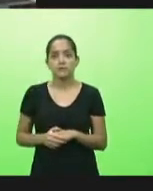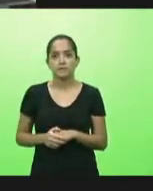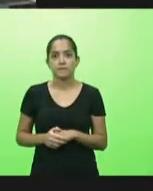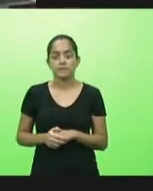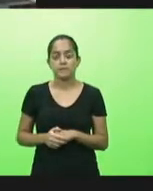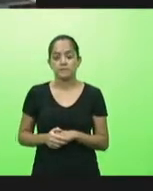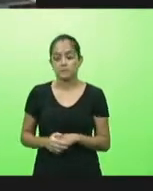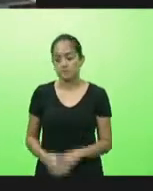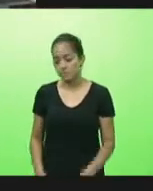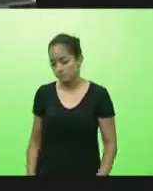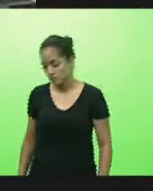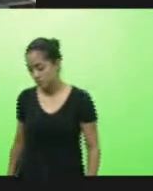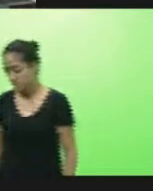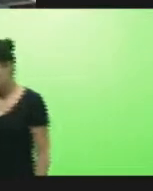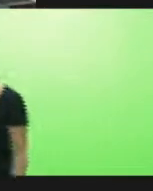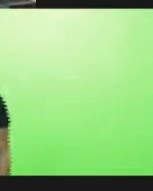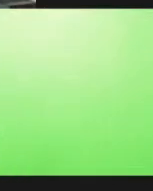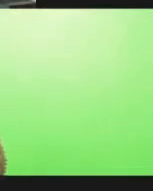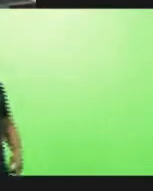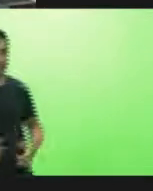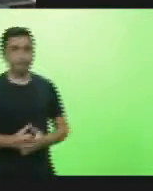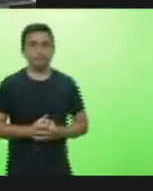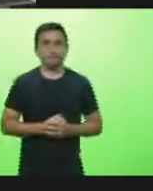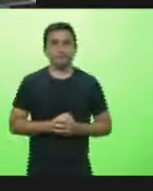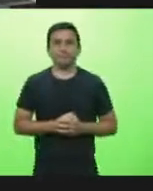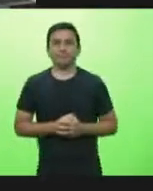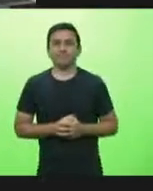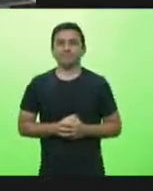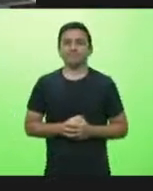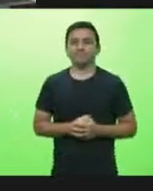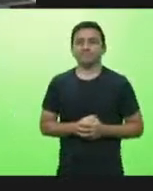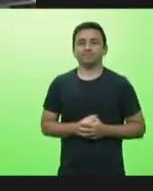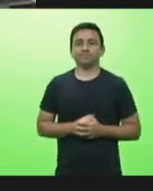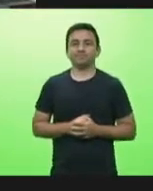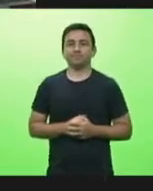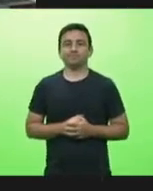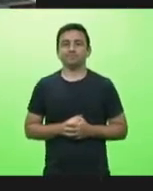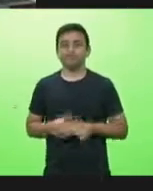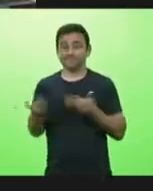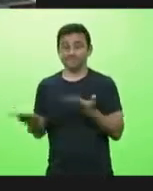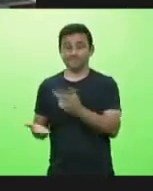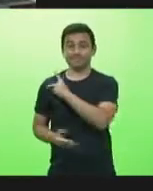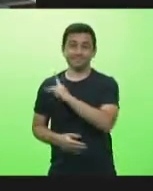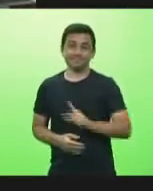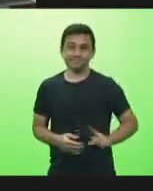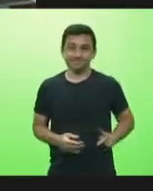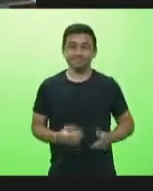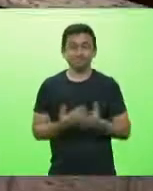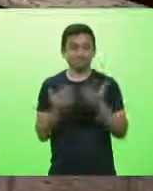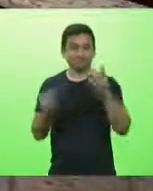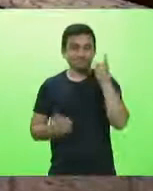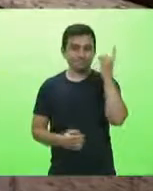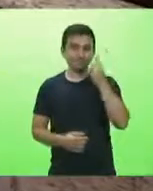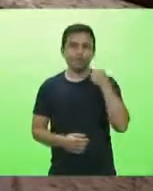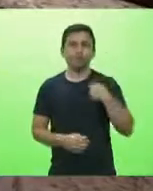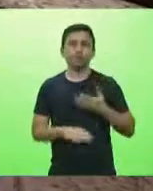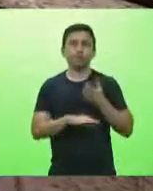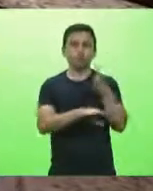senhor presidente senhores deputados estive nesse final de semana na região oeste